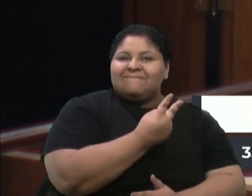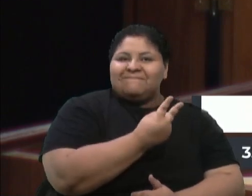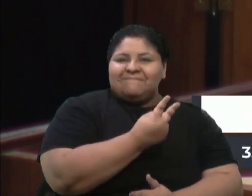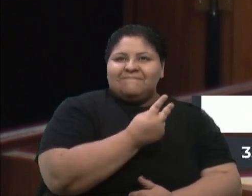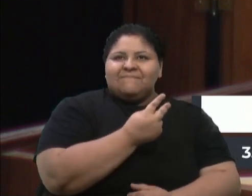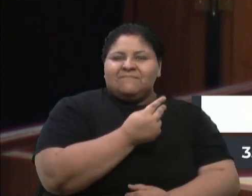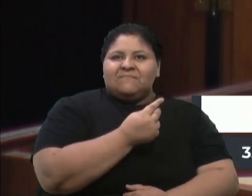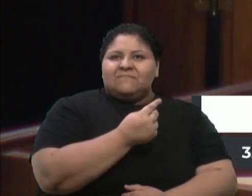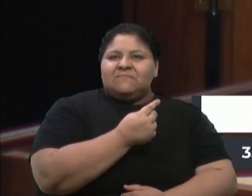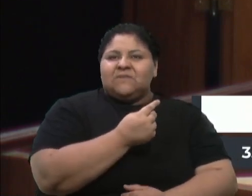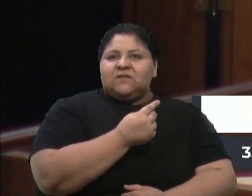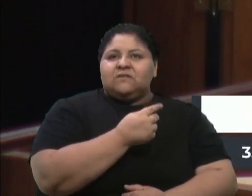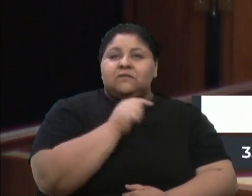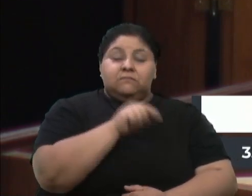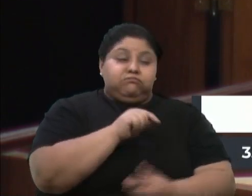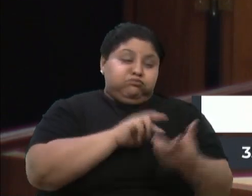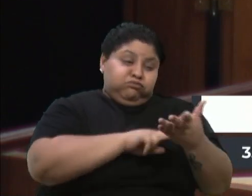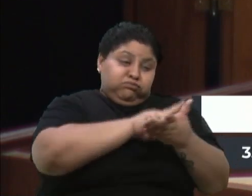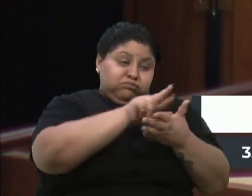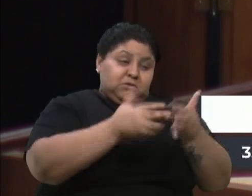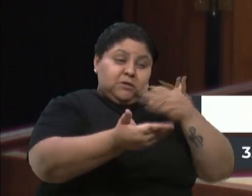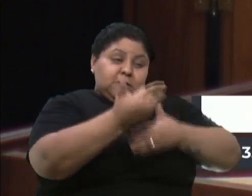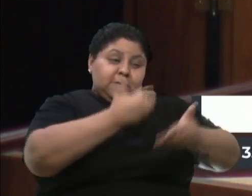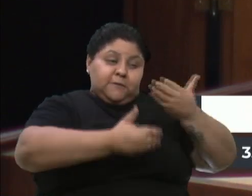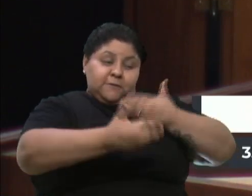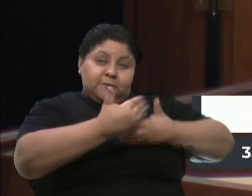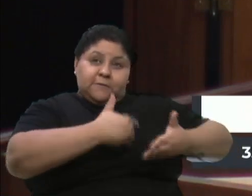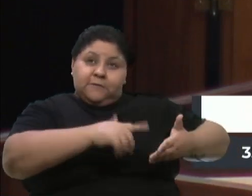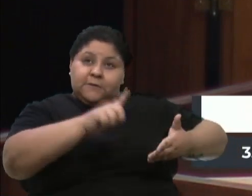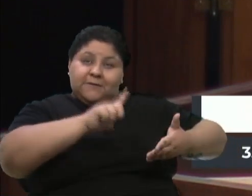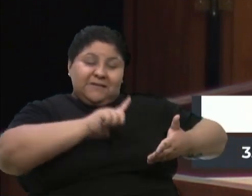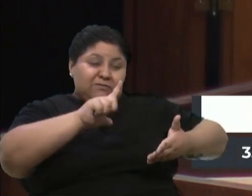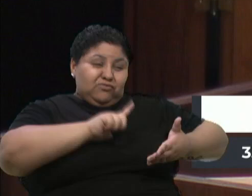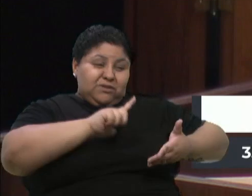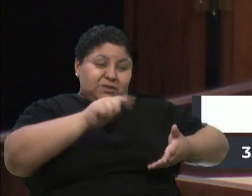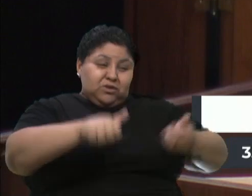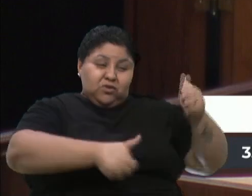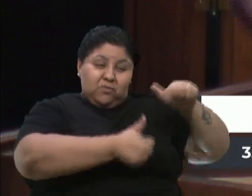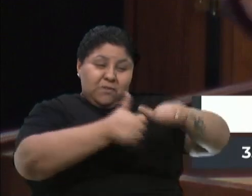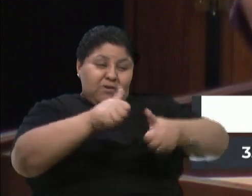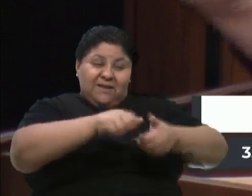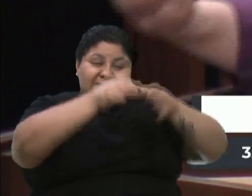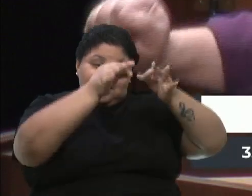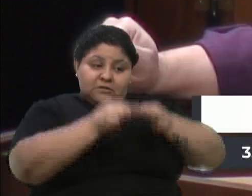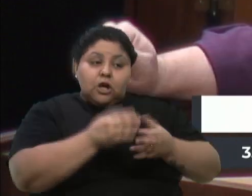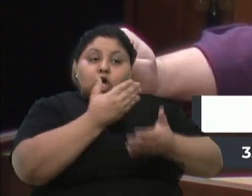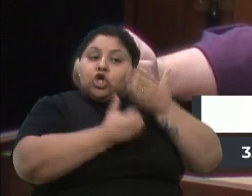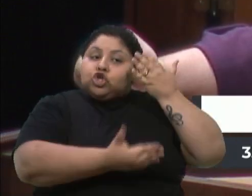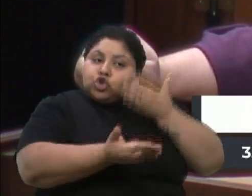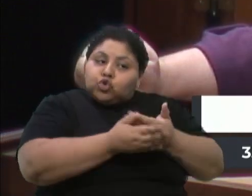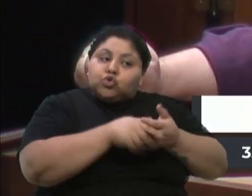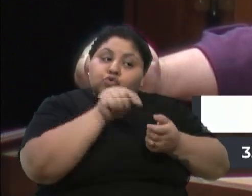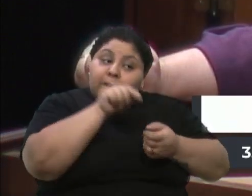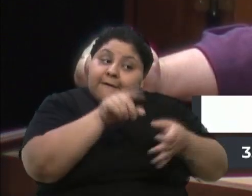Acaba sendo diversos atendimentos e não tendo uma qualidade como deveria. Tudo isso é verdade.